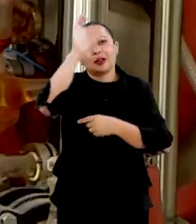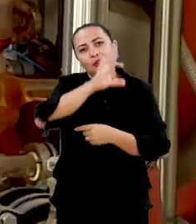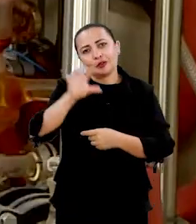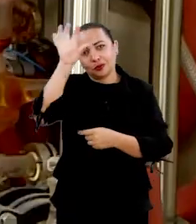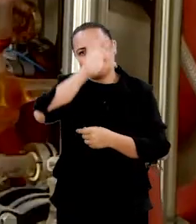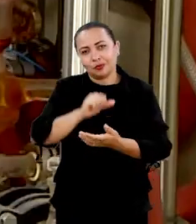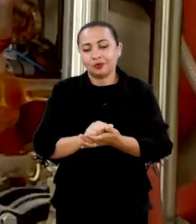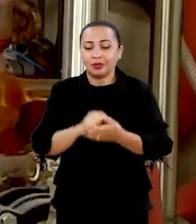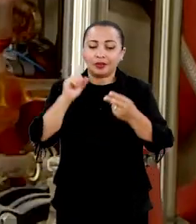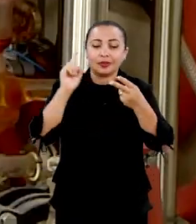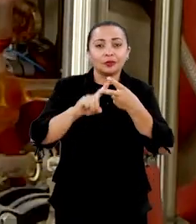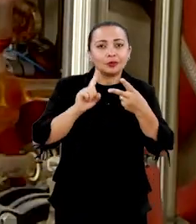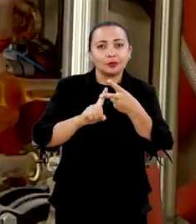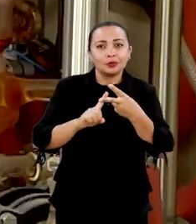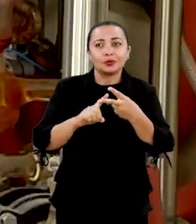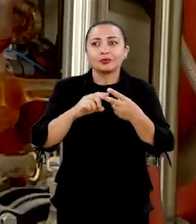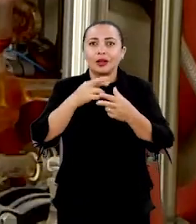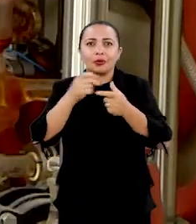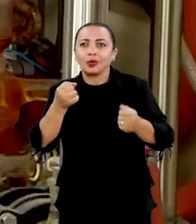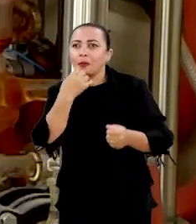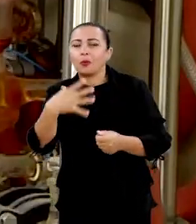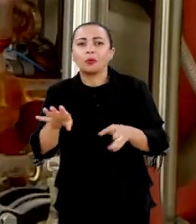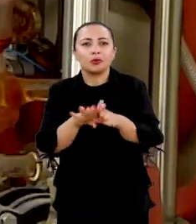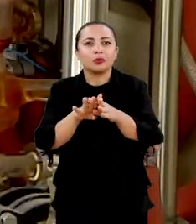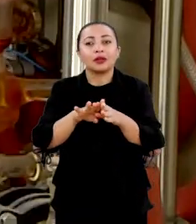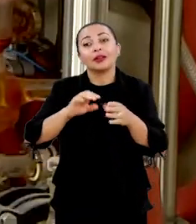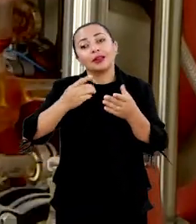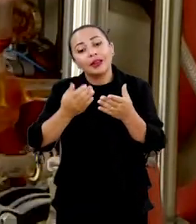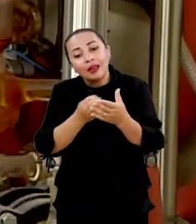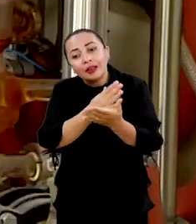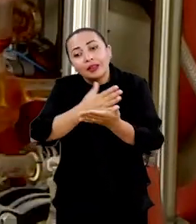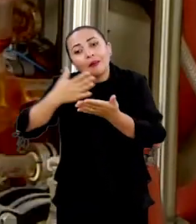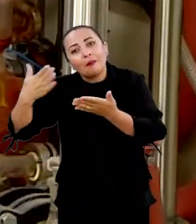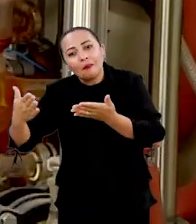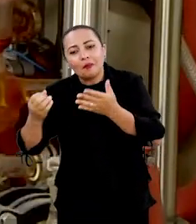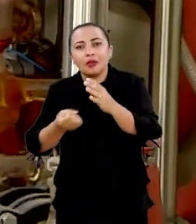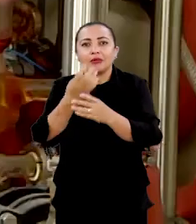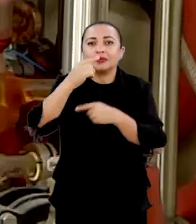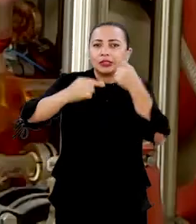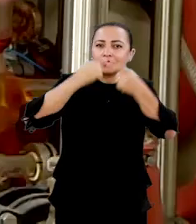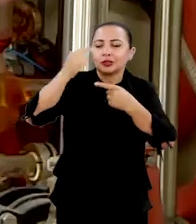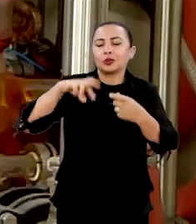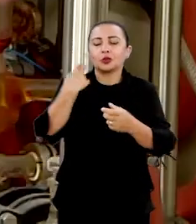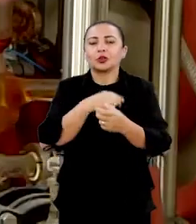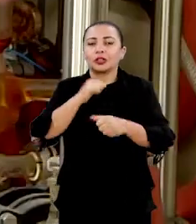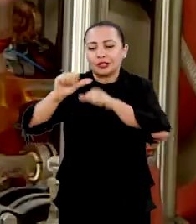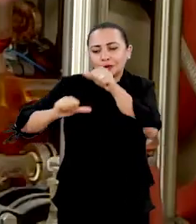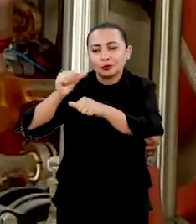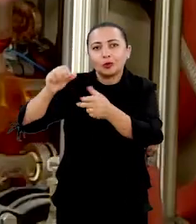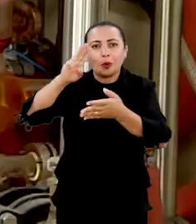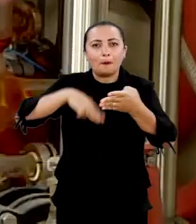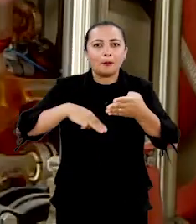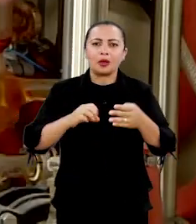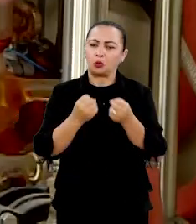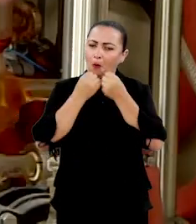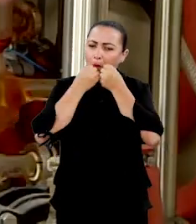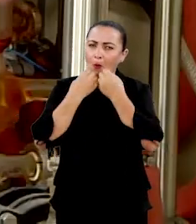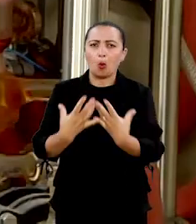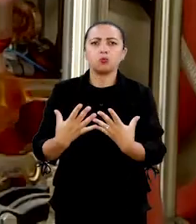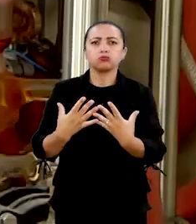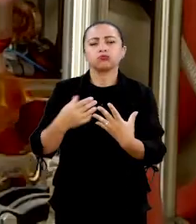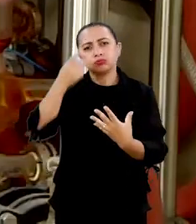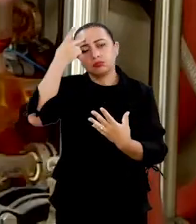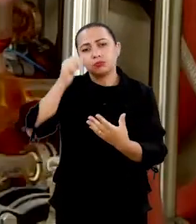a segunda é que, a partir de uma matéria-prima regional, a gente desenvolveu um método que é eficaz